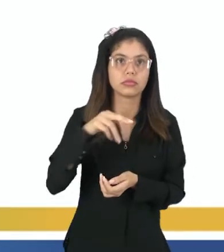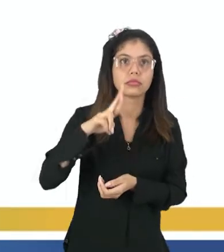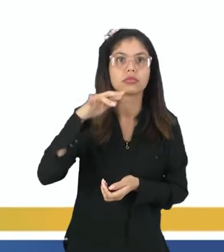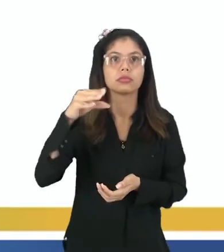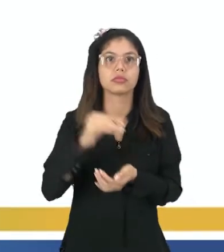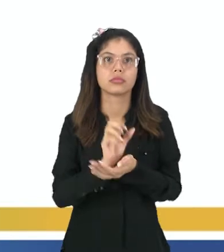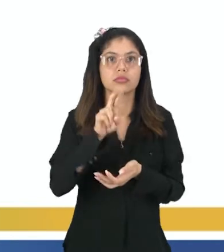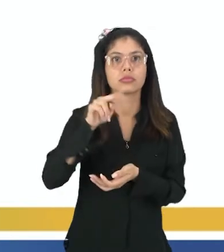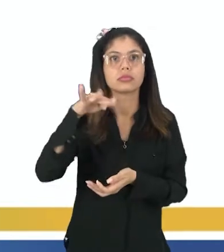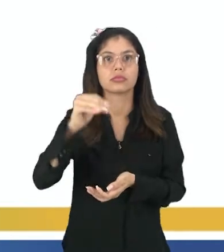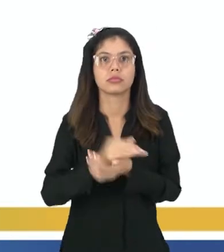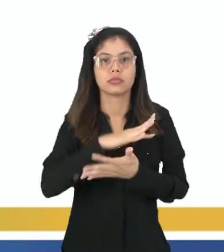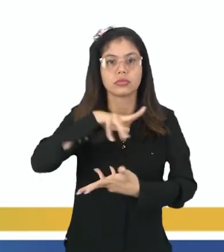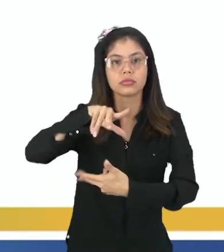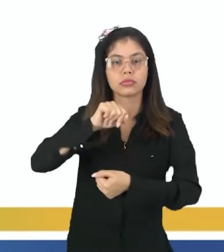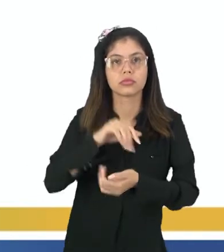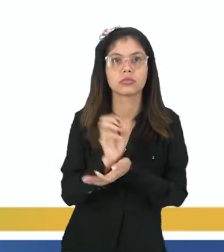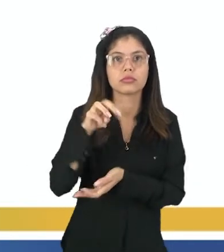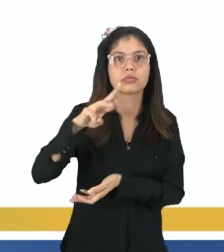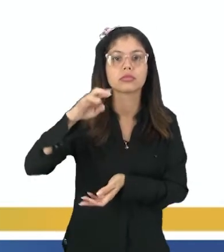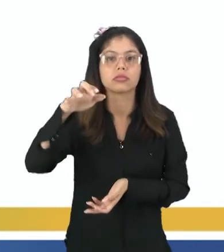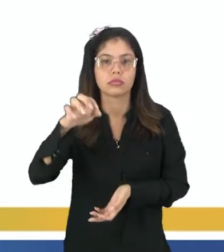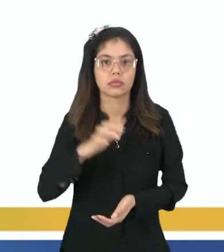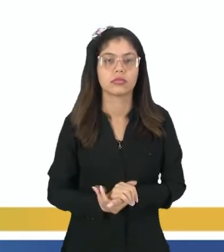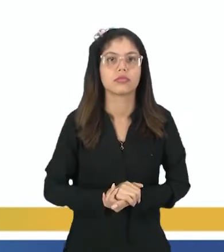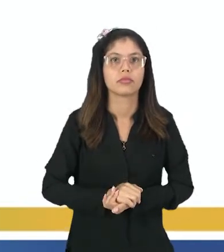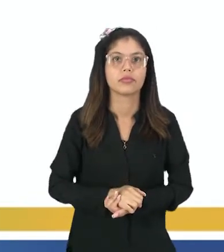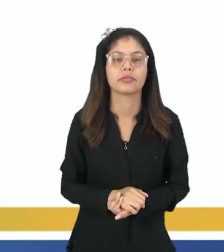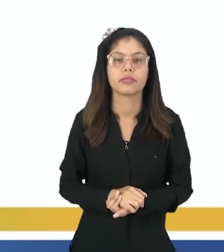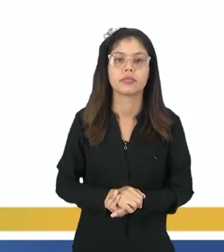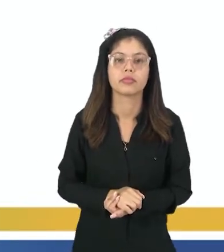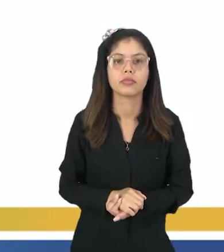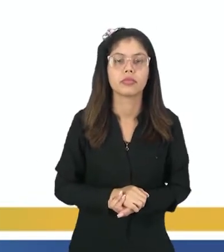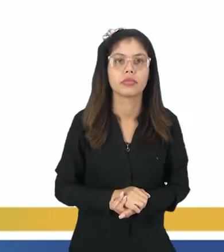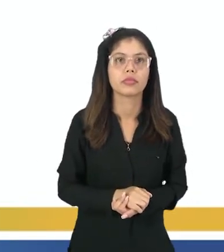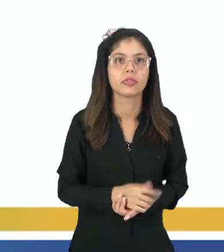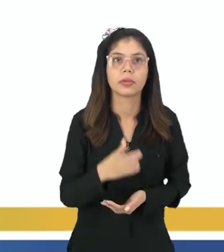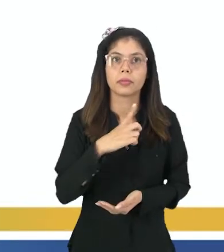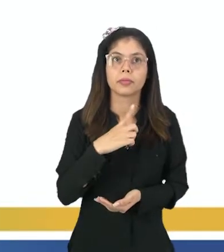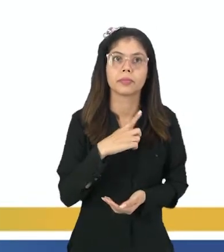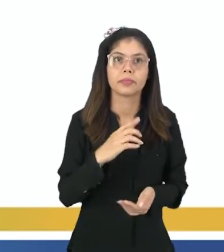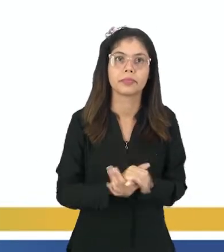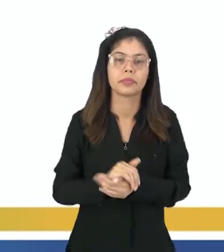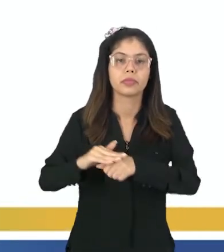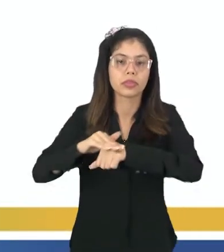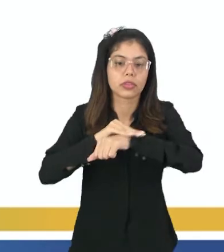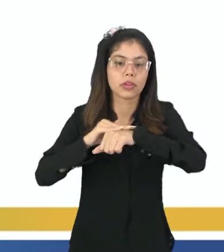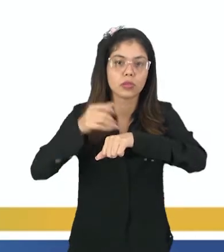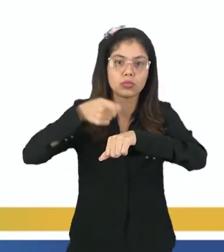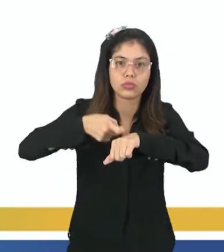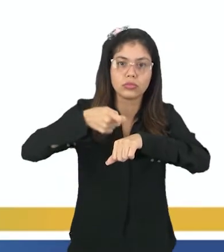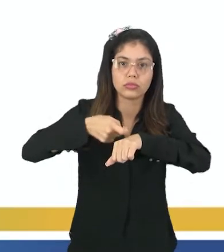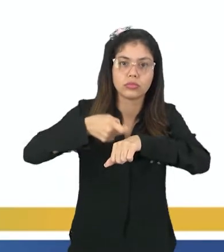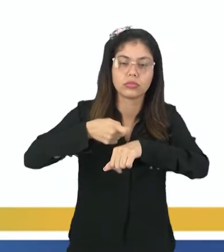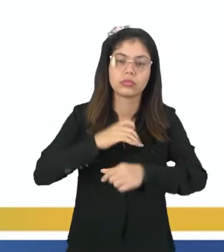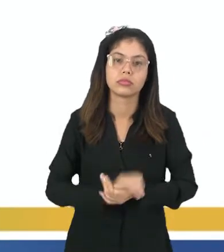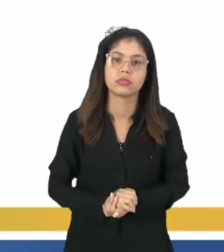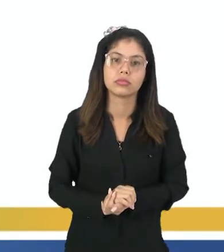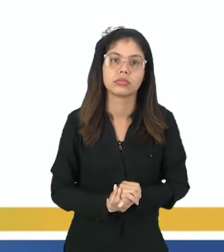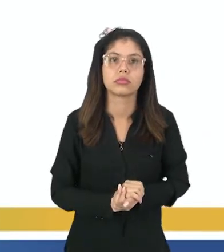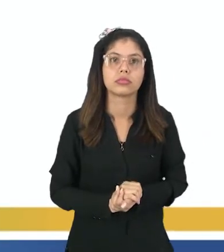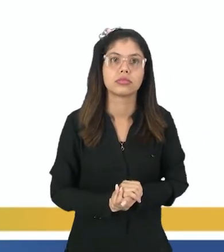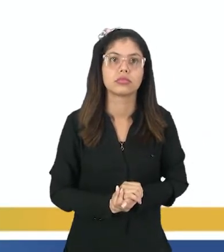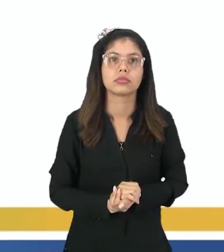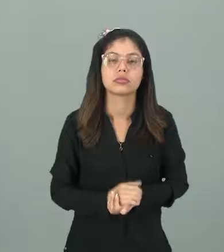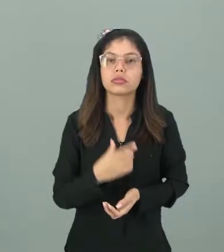Mercúrio, Vênus, Terra e Marte, eles são planetas que têm uma superfície sólida e que eles